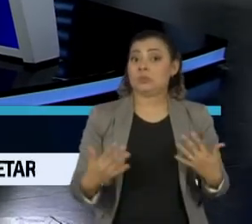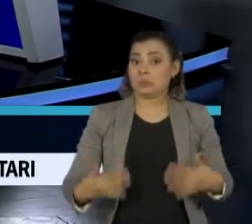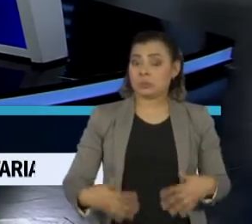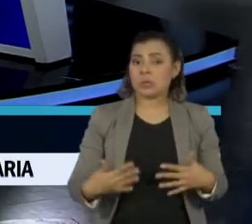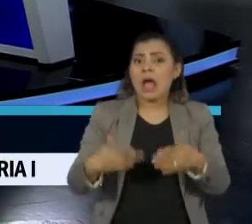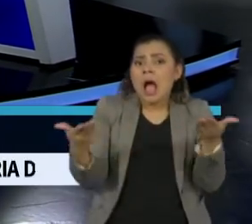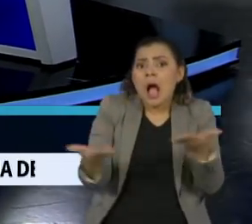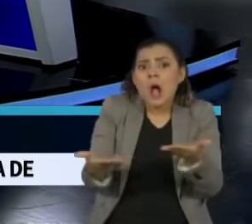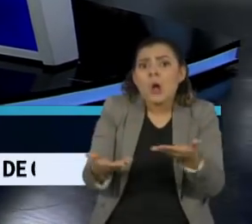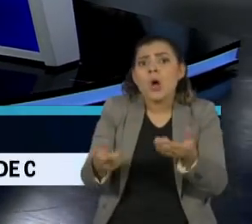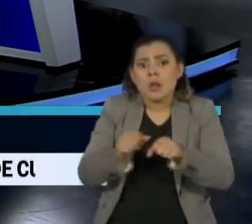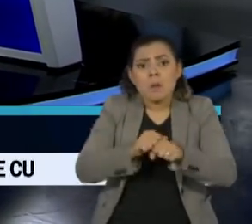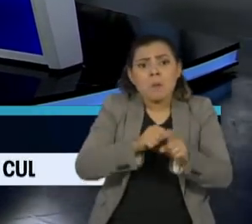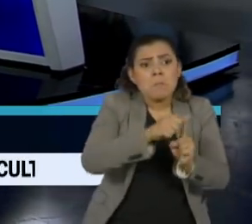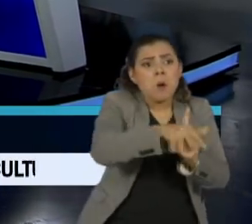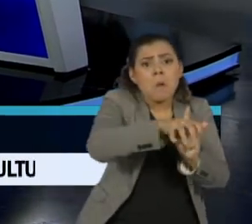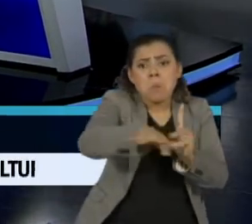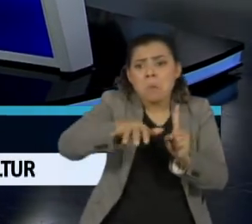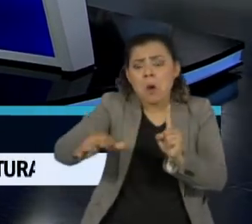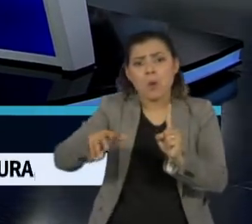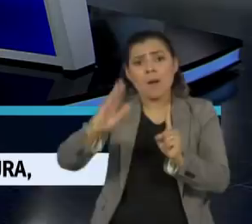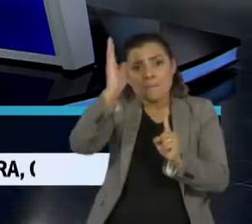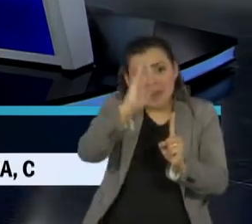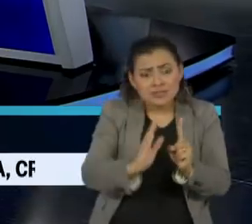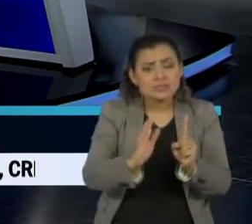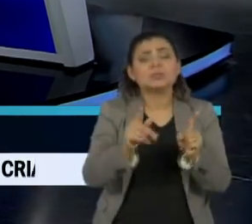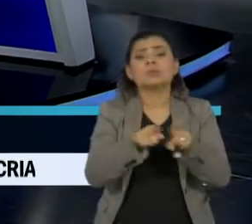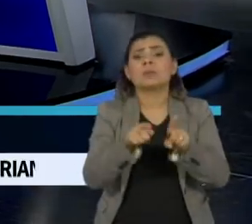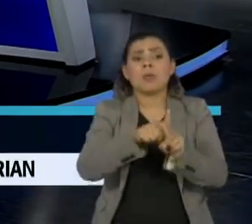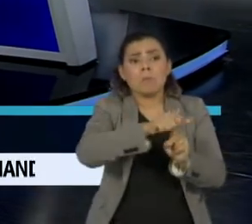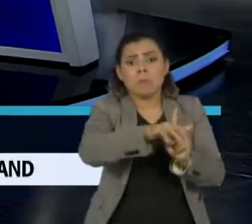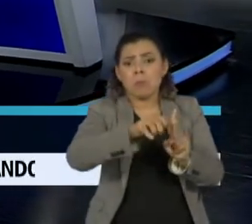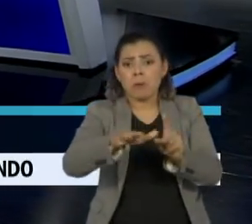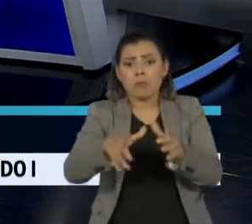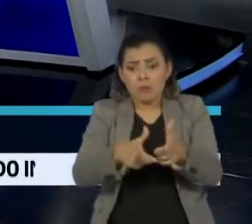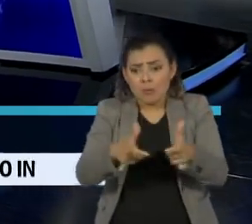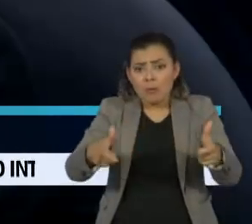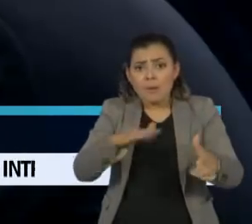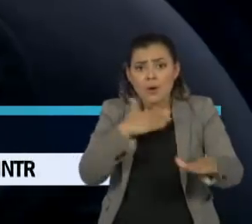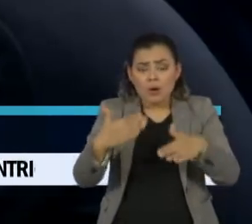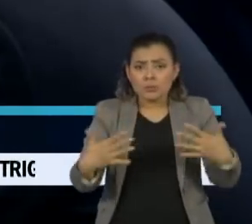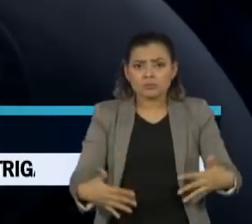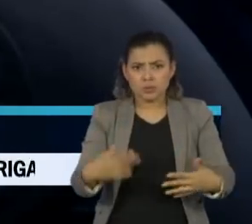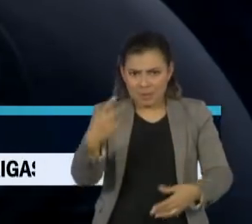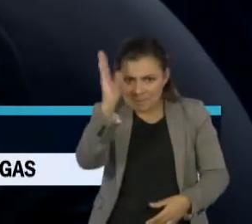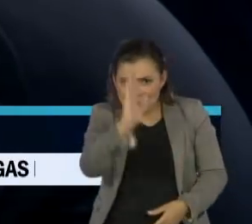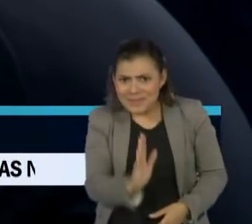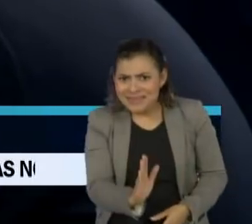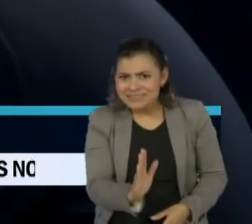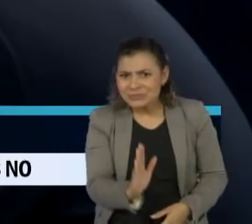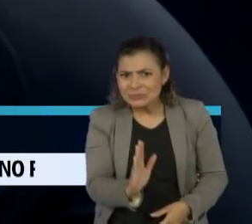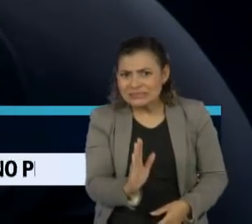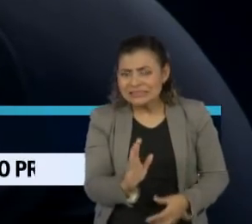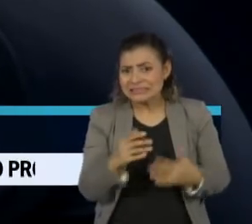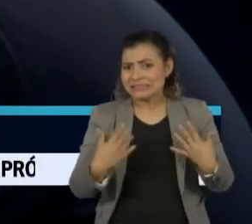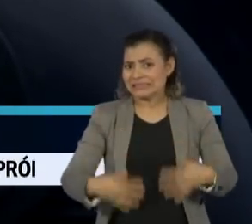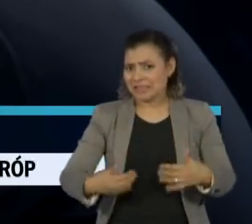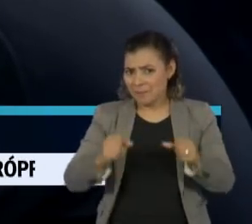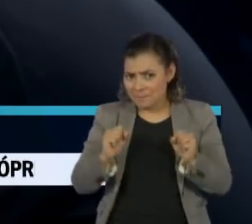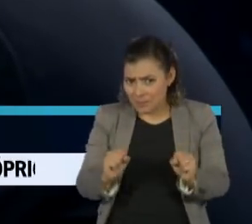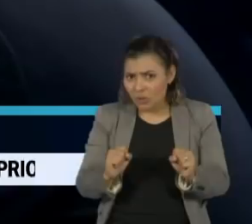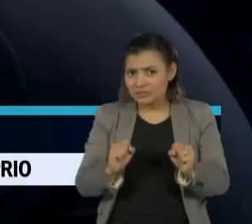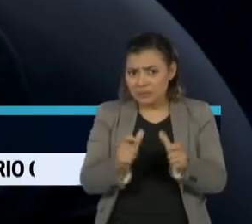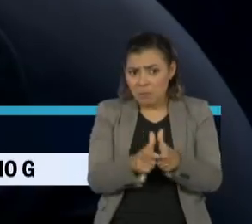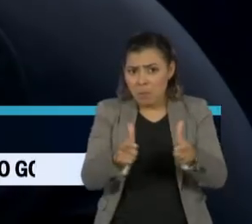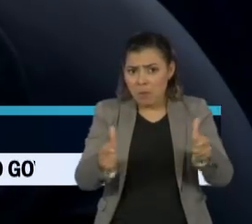velocidade da contaminação no país, o número de mortes e a imensa subnotificação, será que o Brasil pode ser já o novo